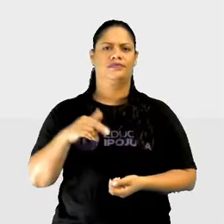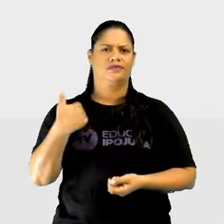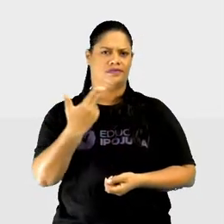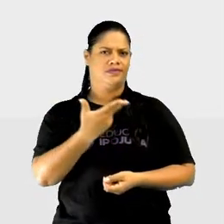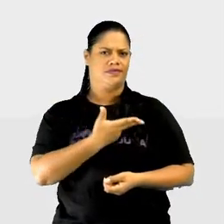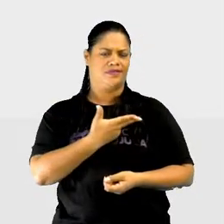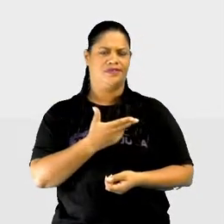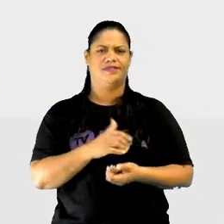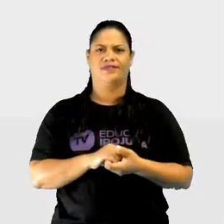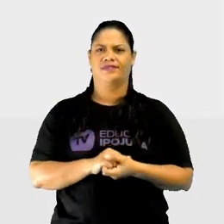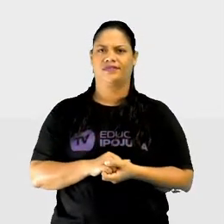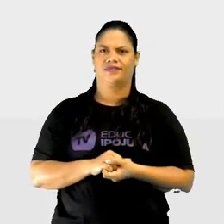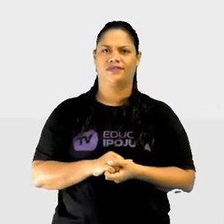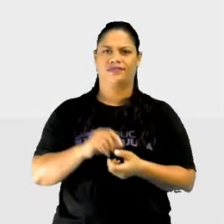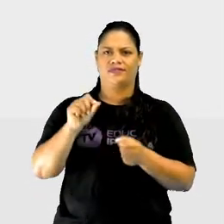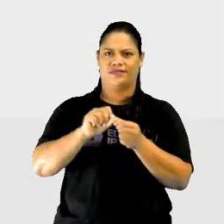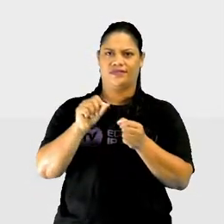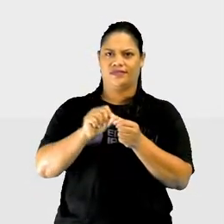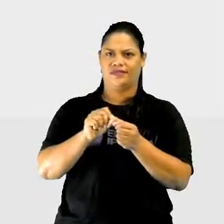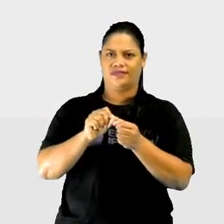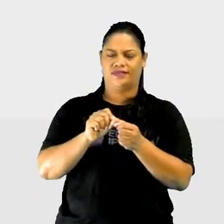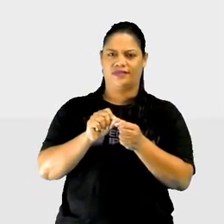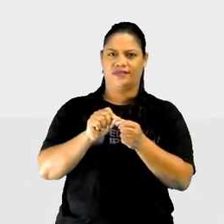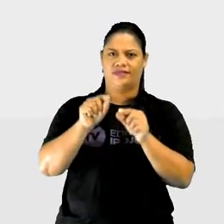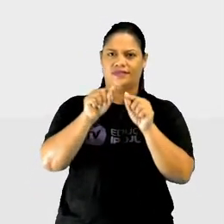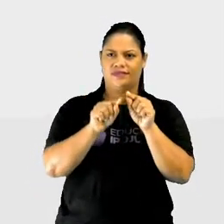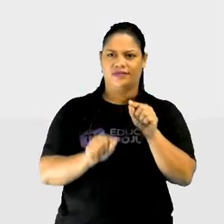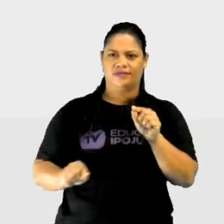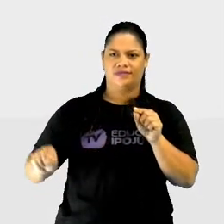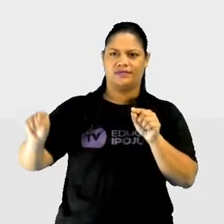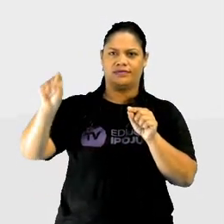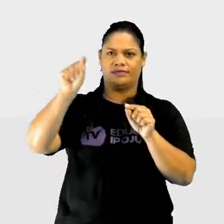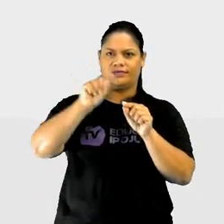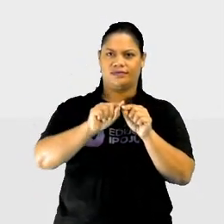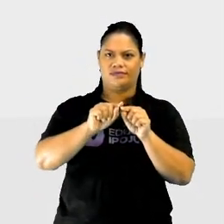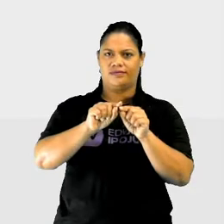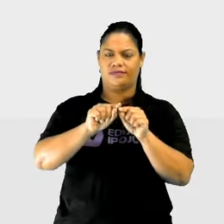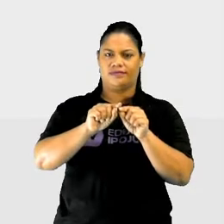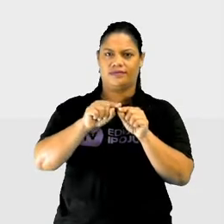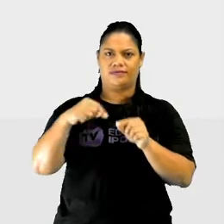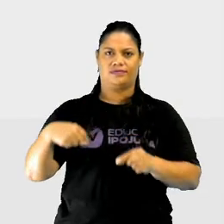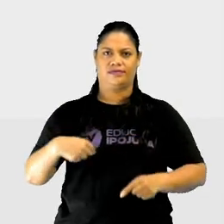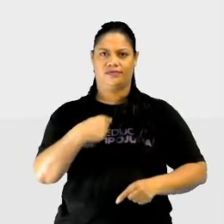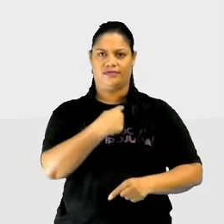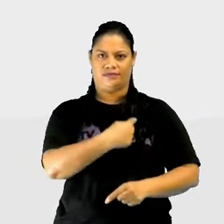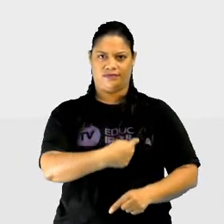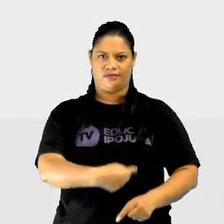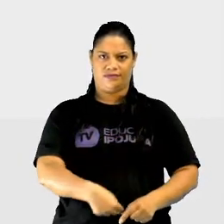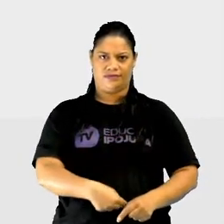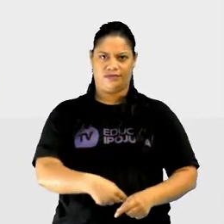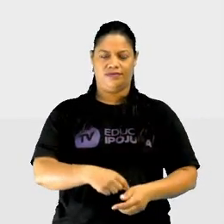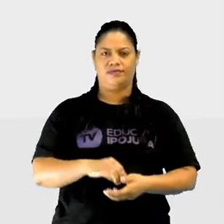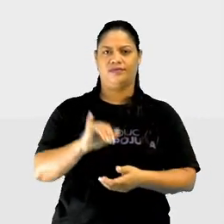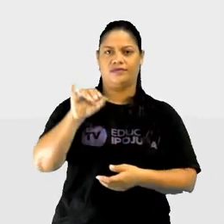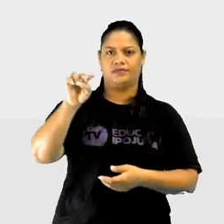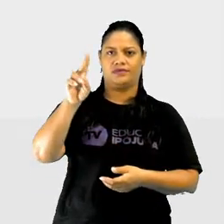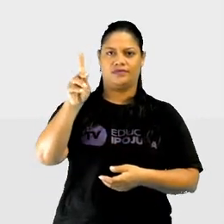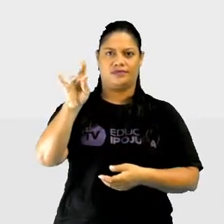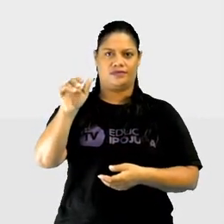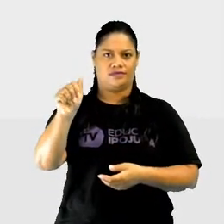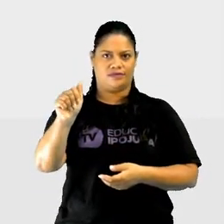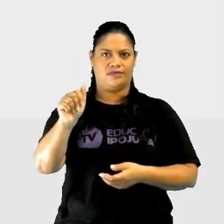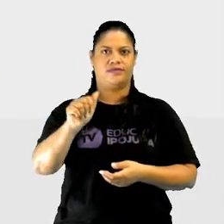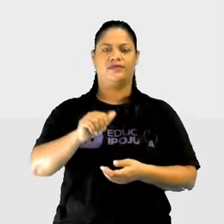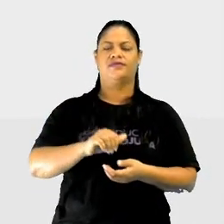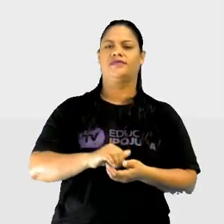fizesse um círculo aqui na China, Índia, Indonésia,